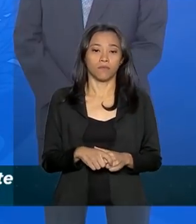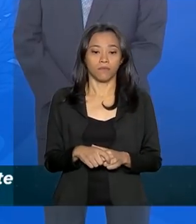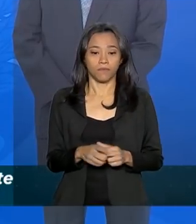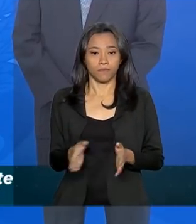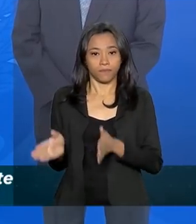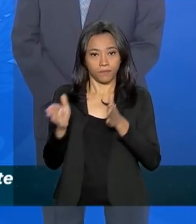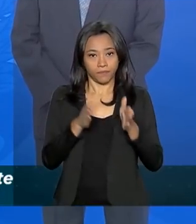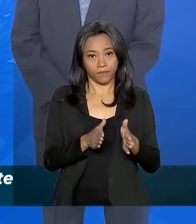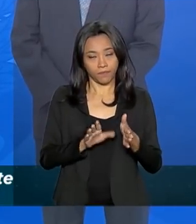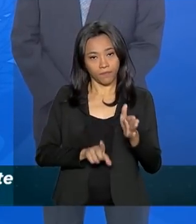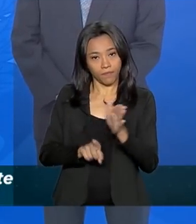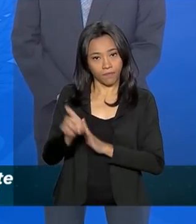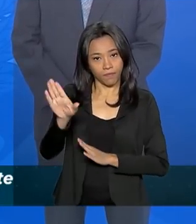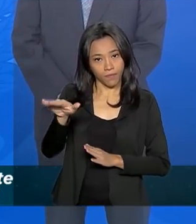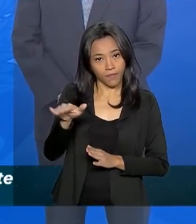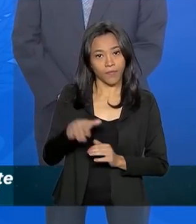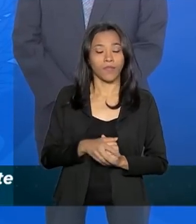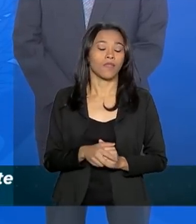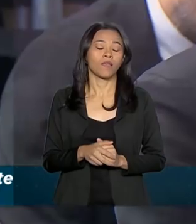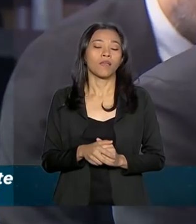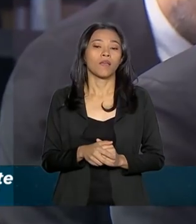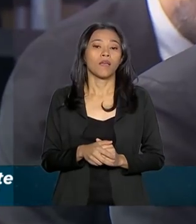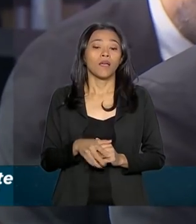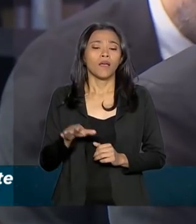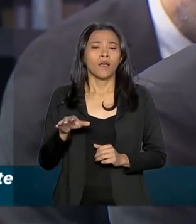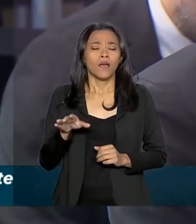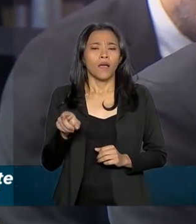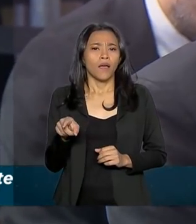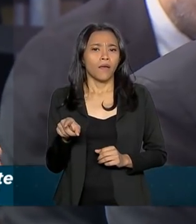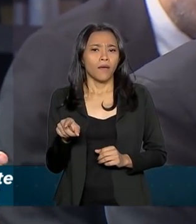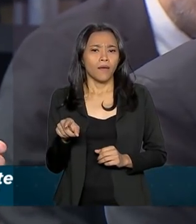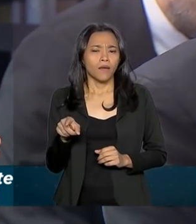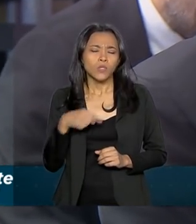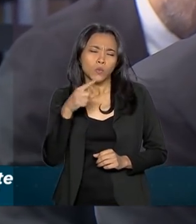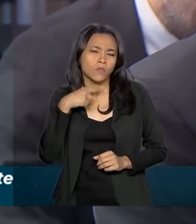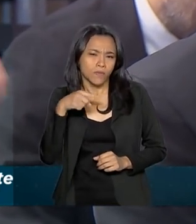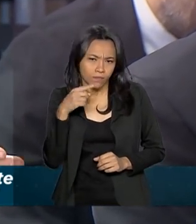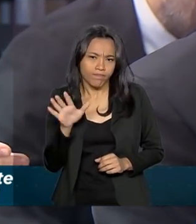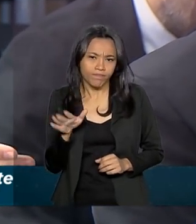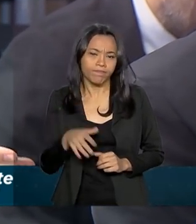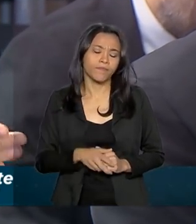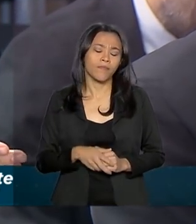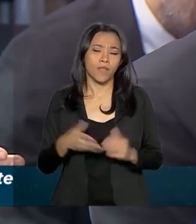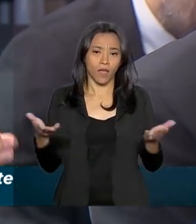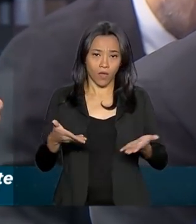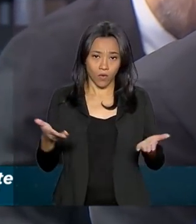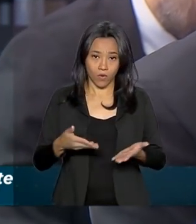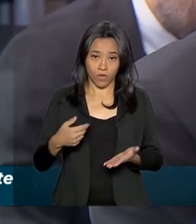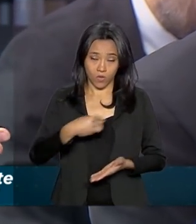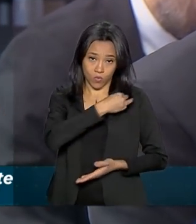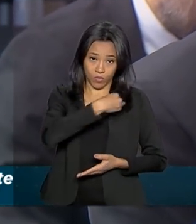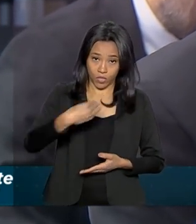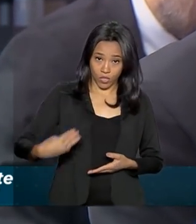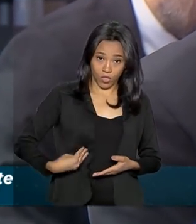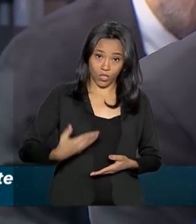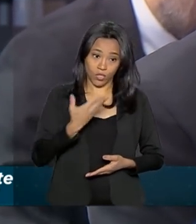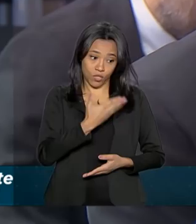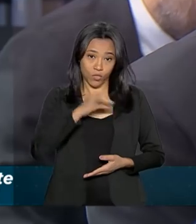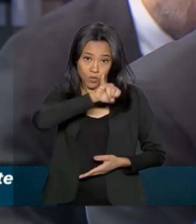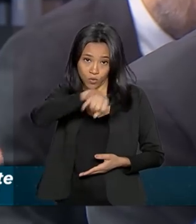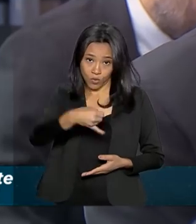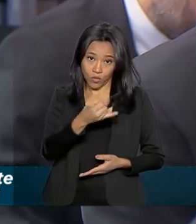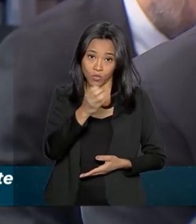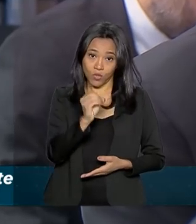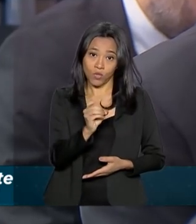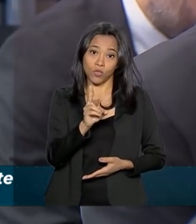Guilherme, Portal G1. Bom dia. Uma dúvida. O agora ministro Jorge, ele vai acumular a função